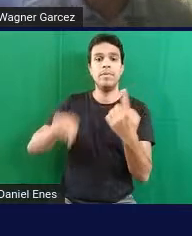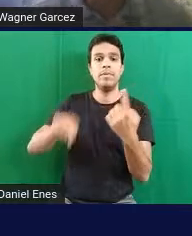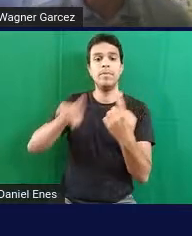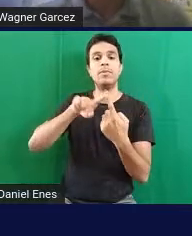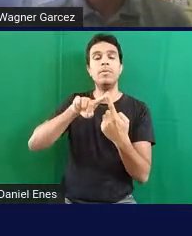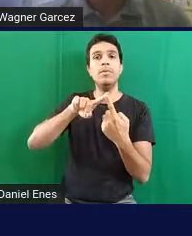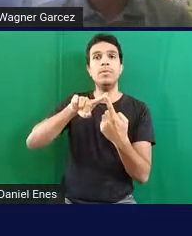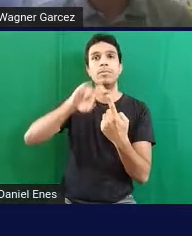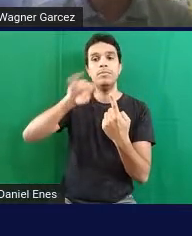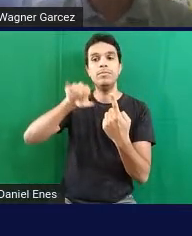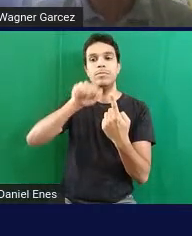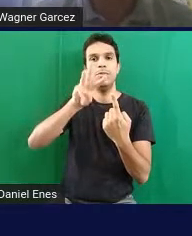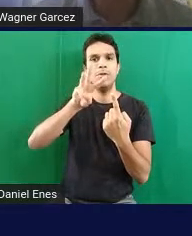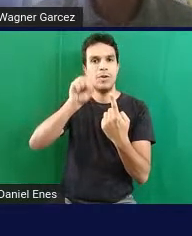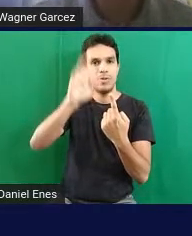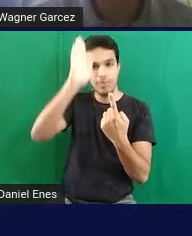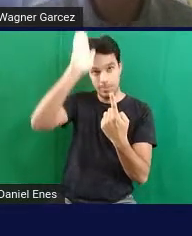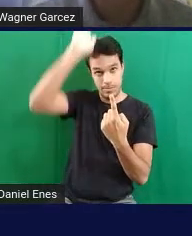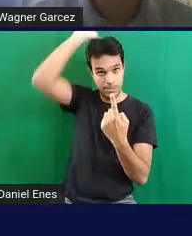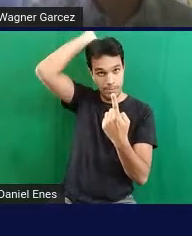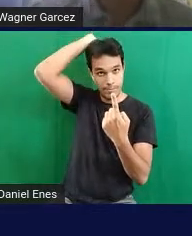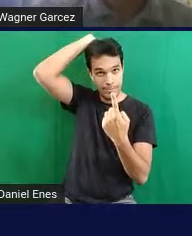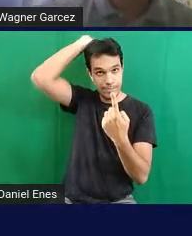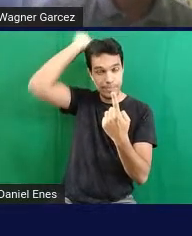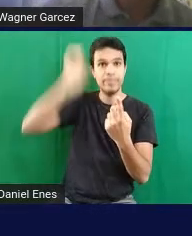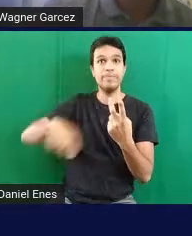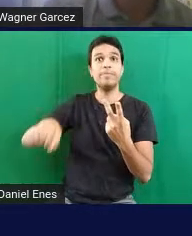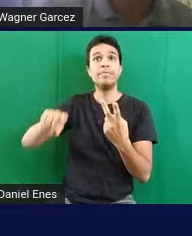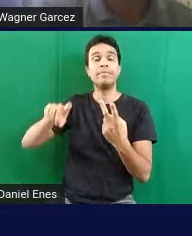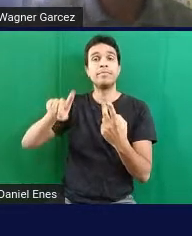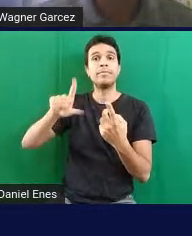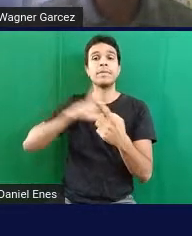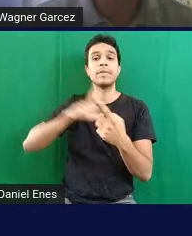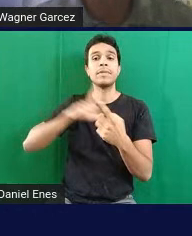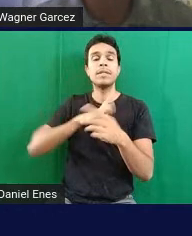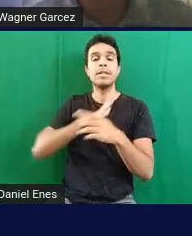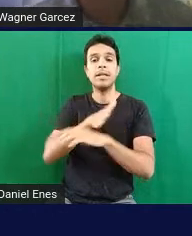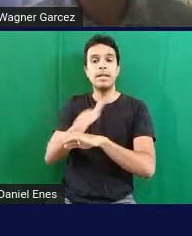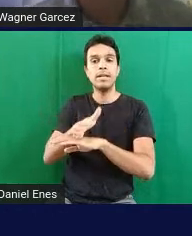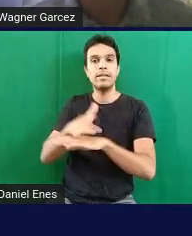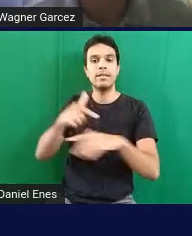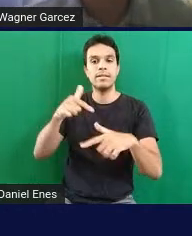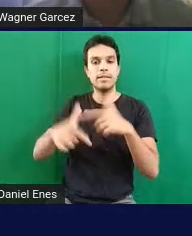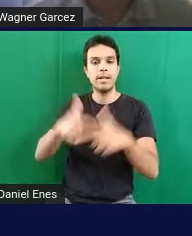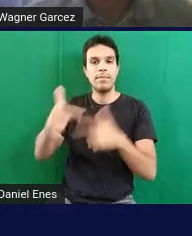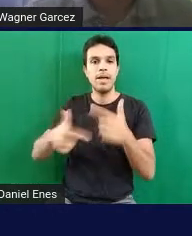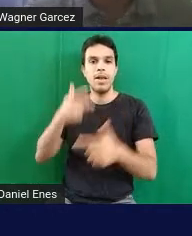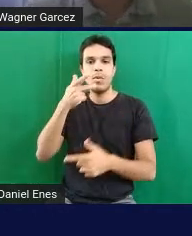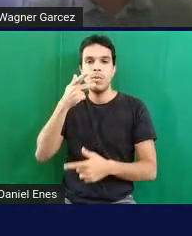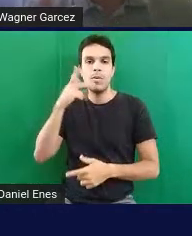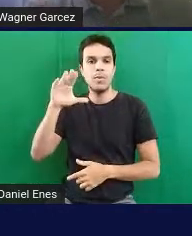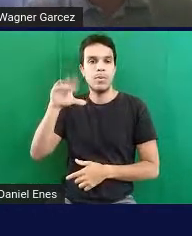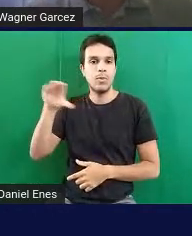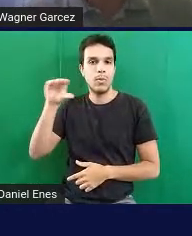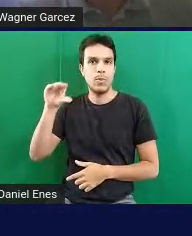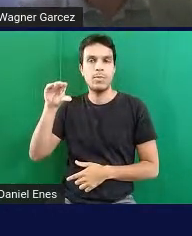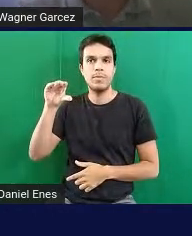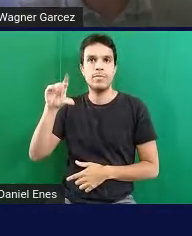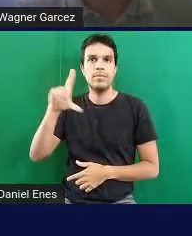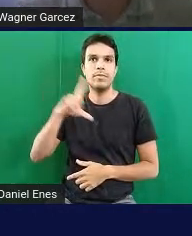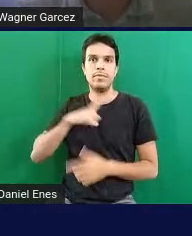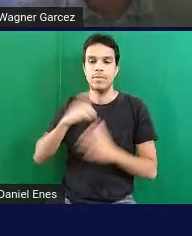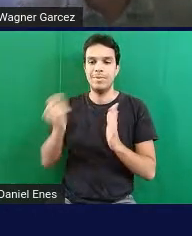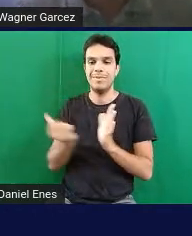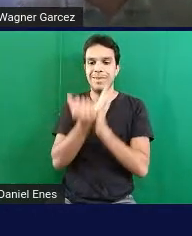é um tubarão, que é o Jaws, que é acesso ao trabalho com fala. Ele tem aí com uma marca esse tubarão